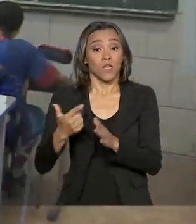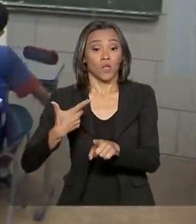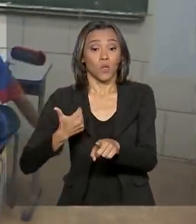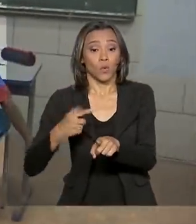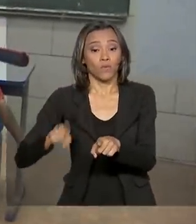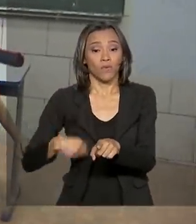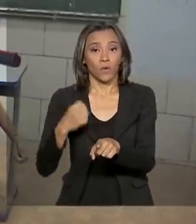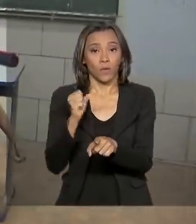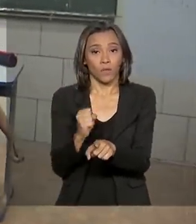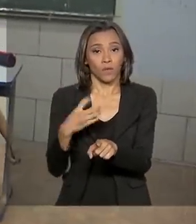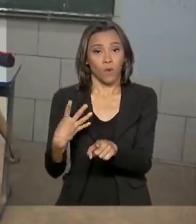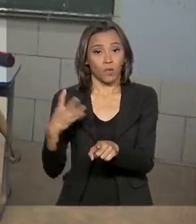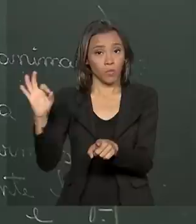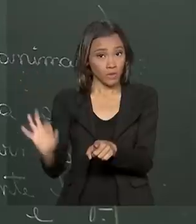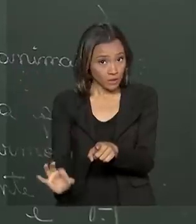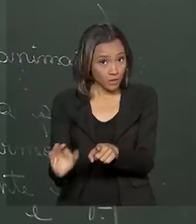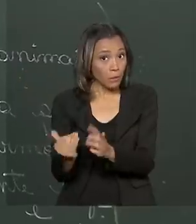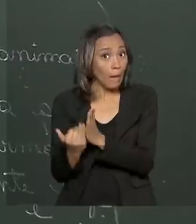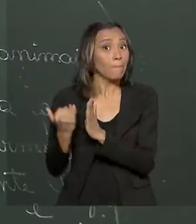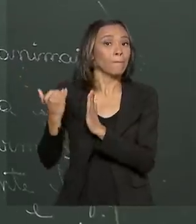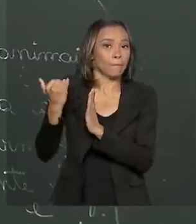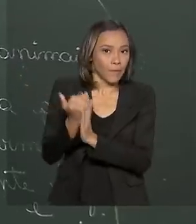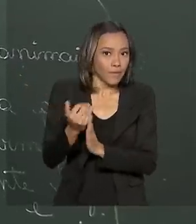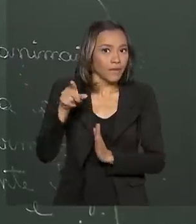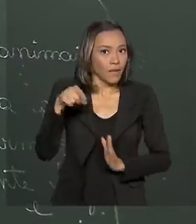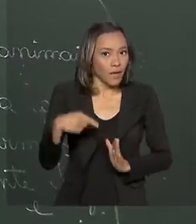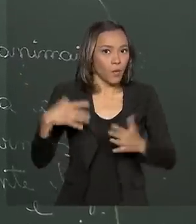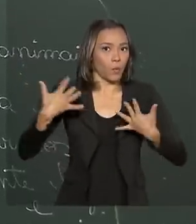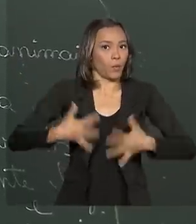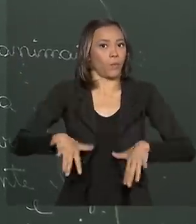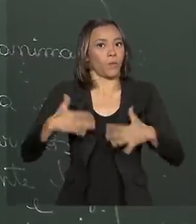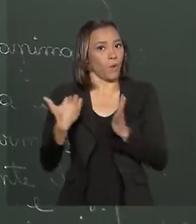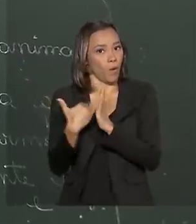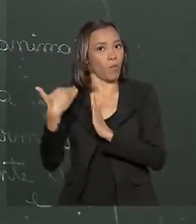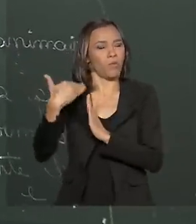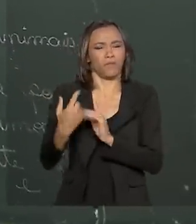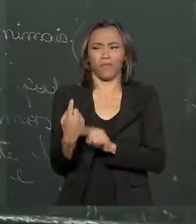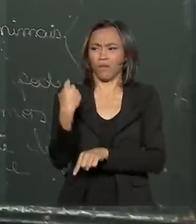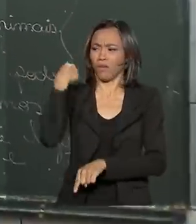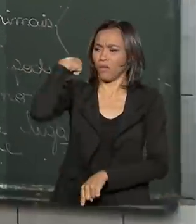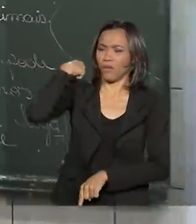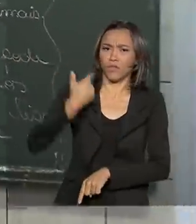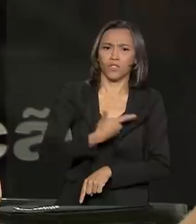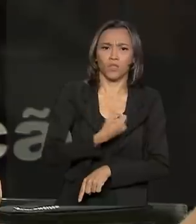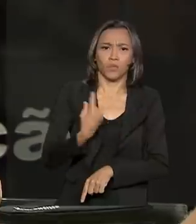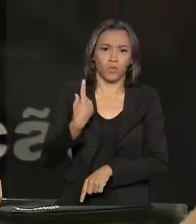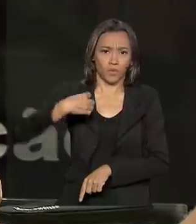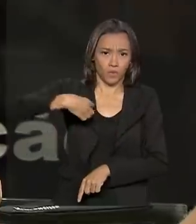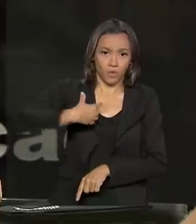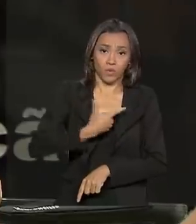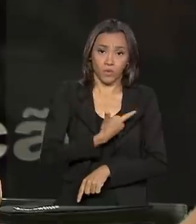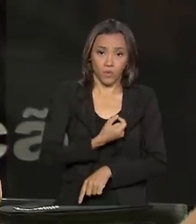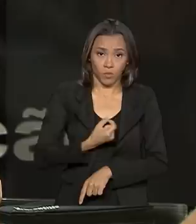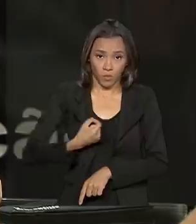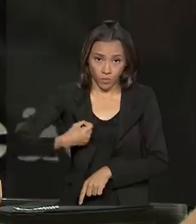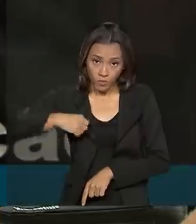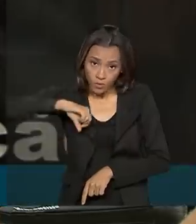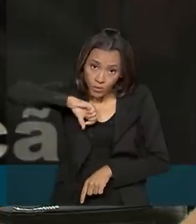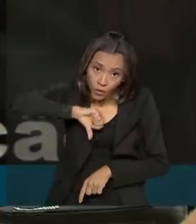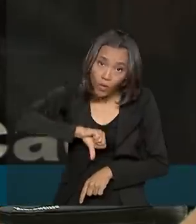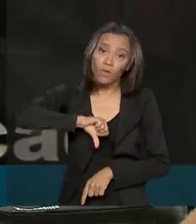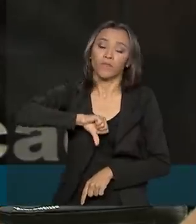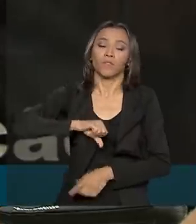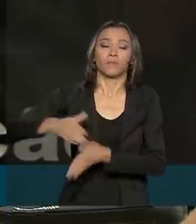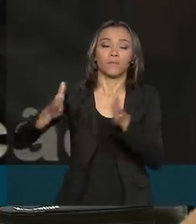a mais que o valor anterior. É o maior aumento em reais desde 2009. Quem segura na caneta para